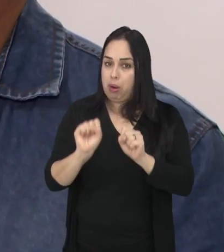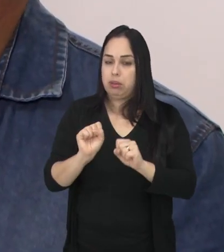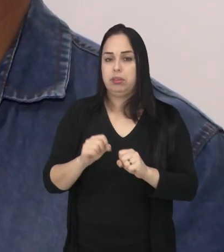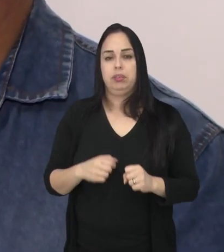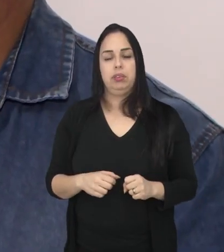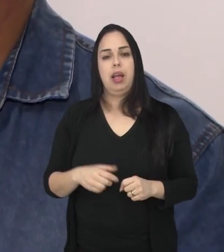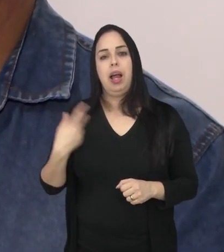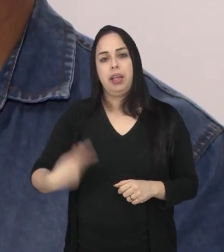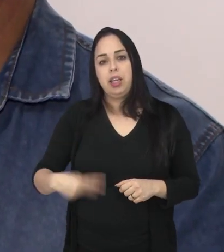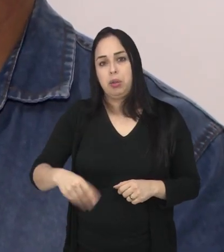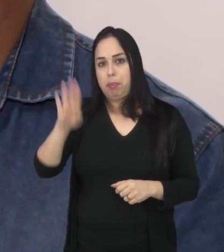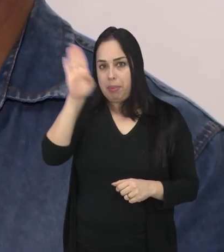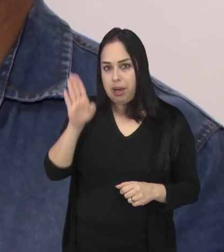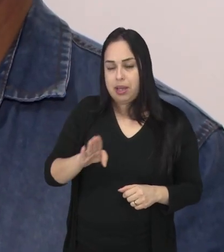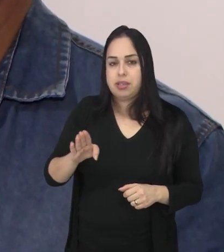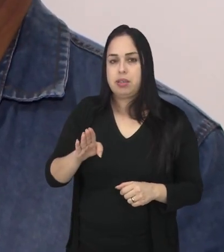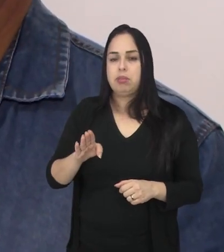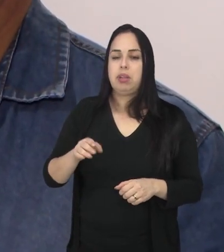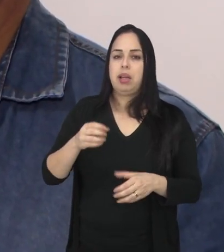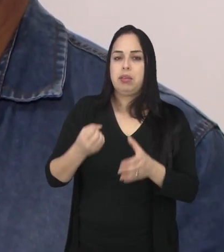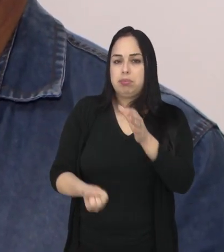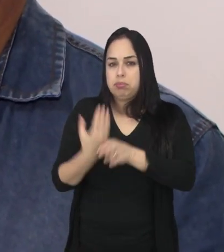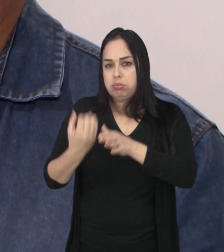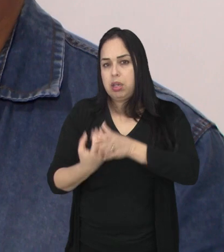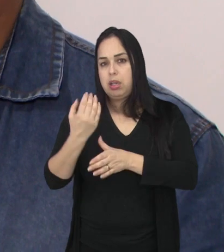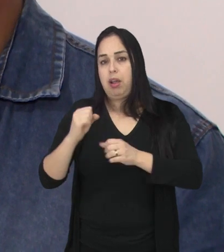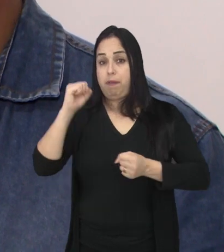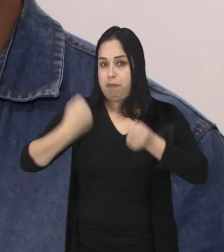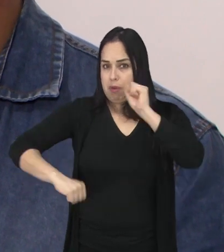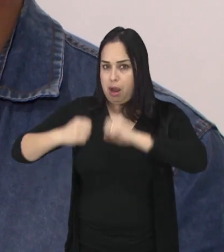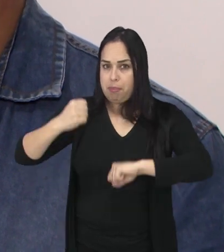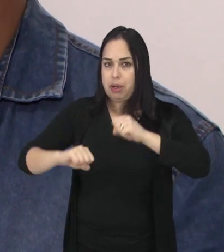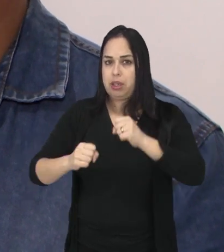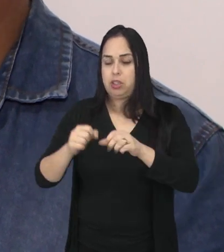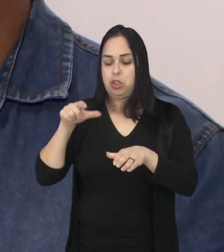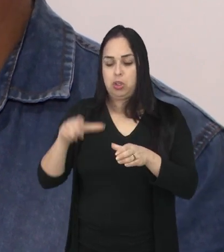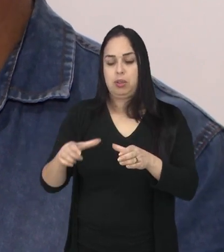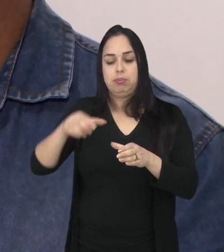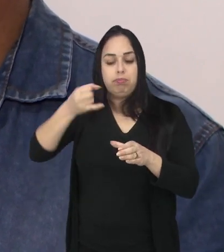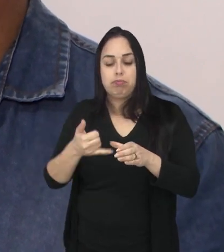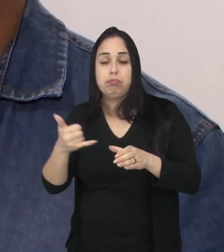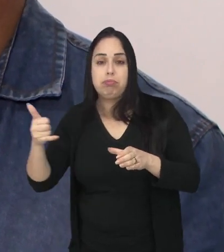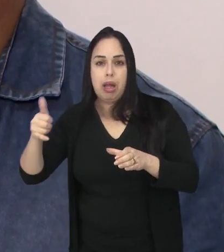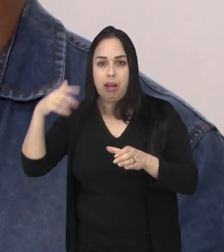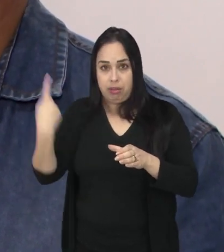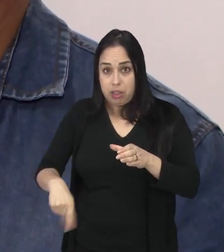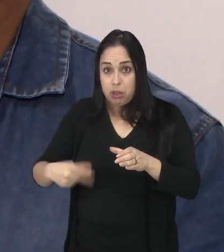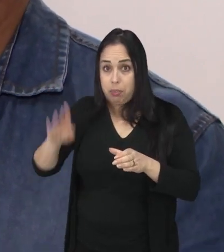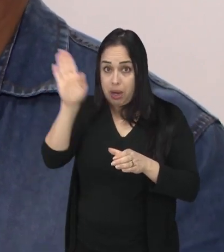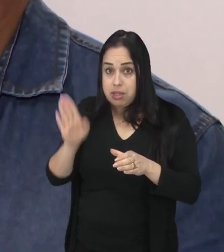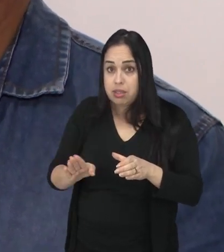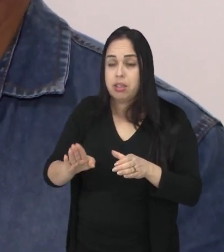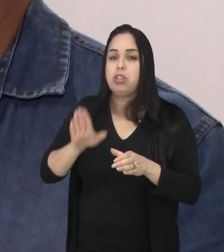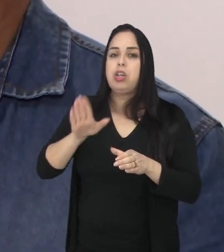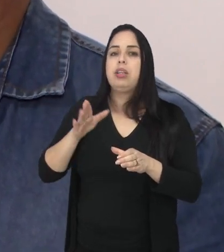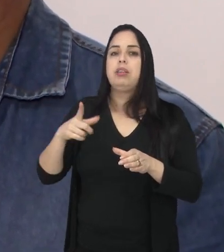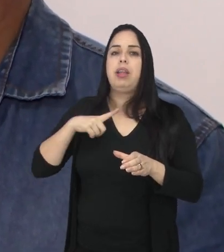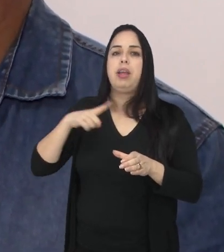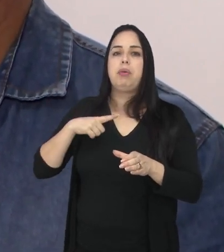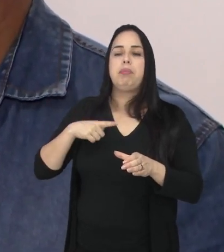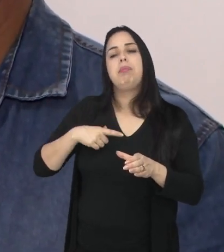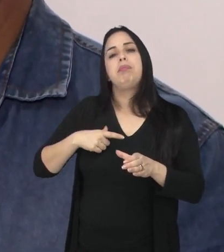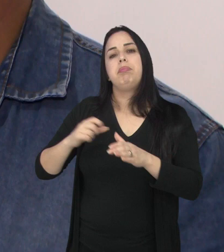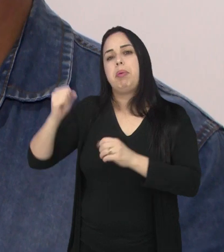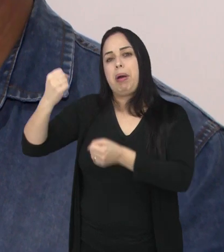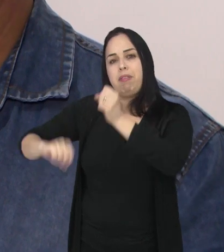montando fábricas de baterias no Brasil. A própria BioID, que produz os ônibus que nós temos em São José hoje, já está com uma